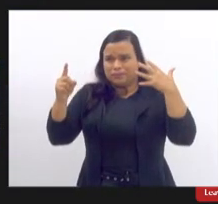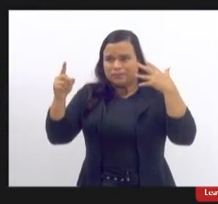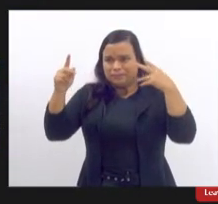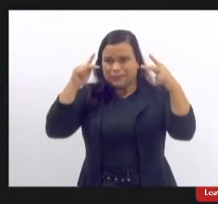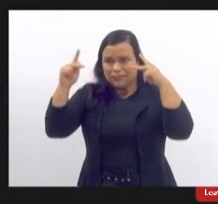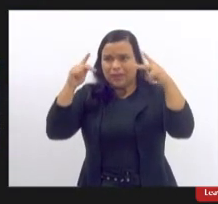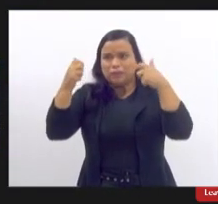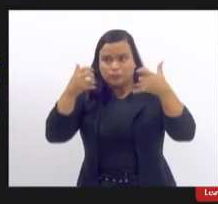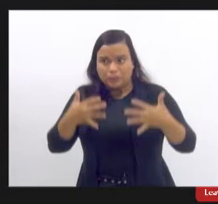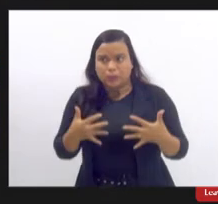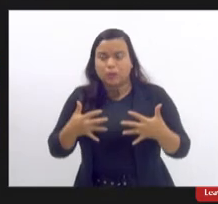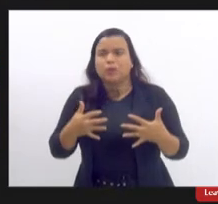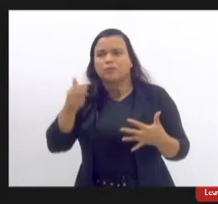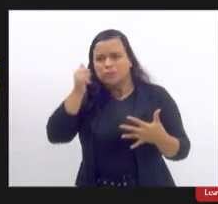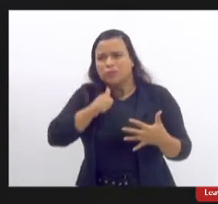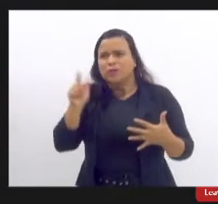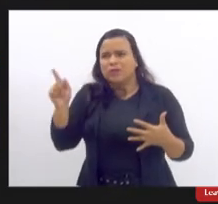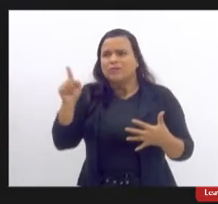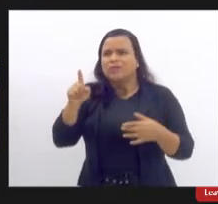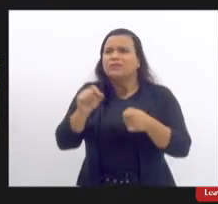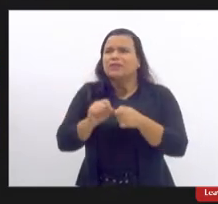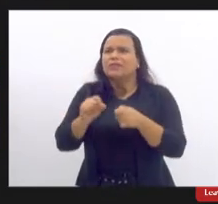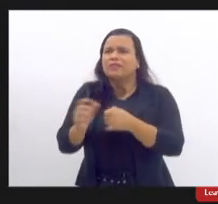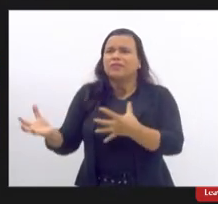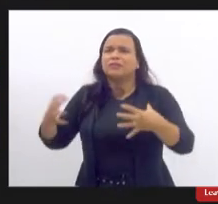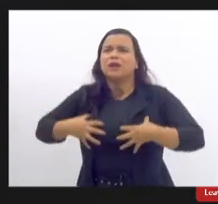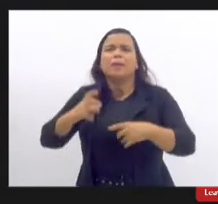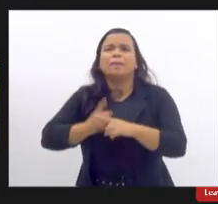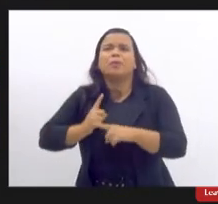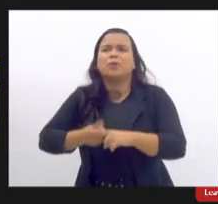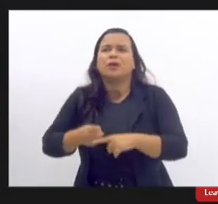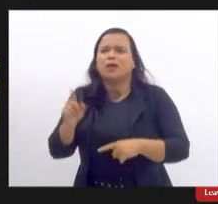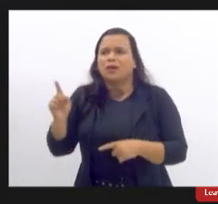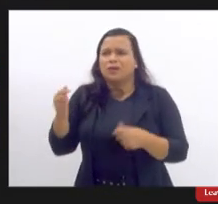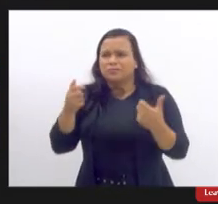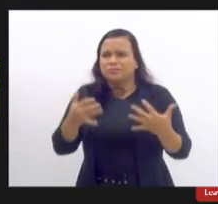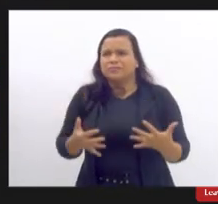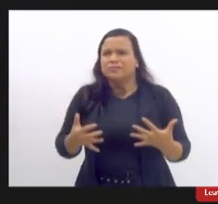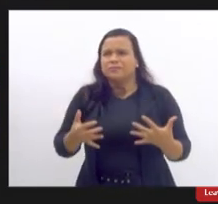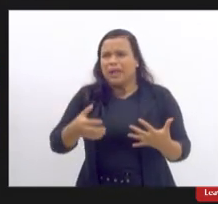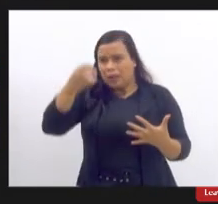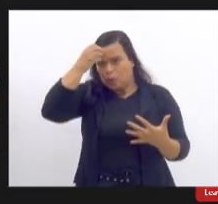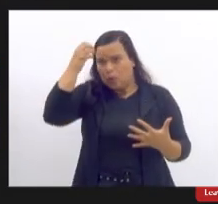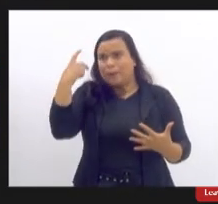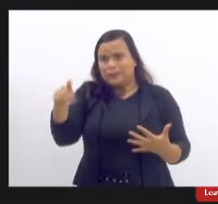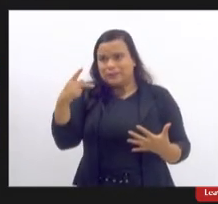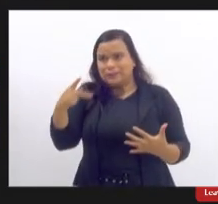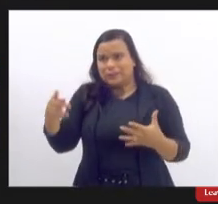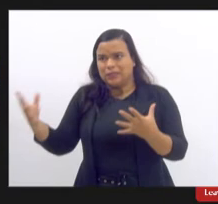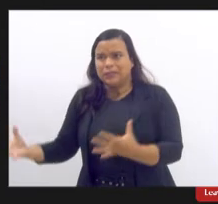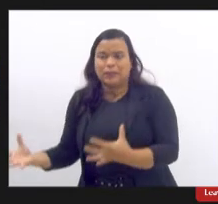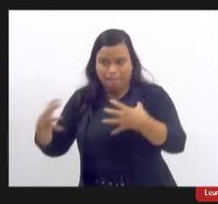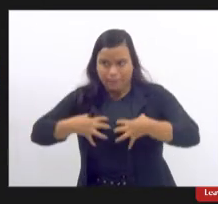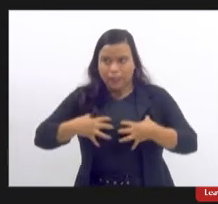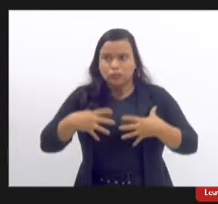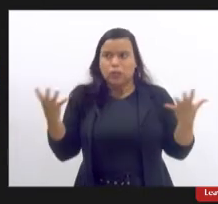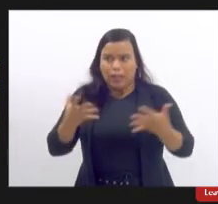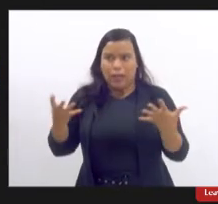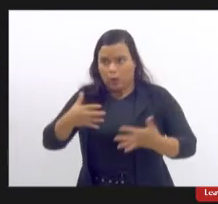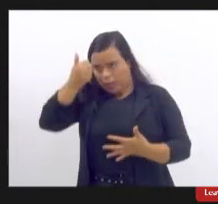o que ela fez aqui o culpou ela como vítima então ela ficou numa situação ou seja a culpa é dela por ela ter feito implante